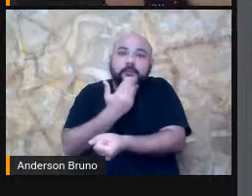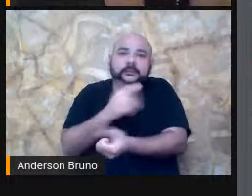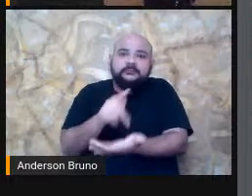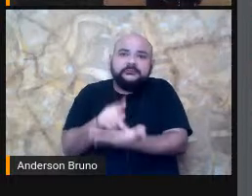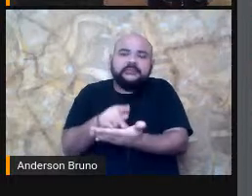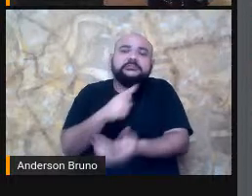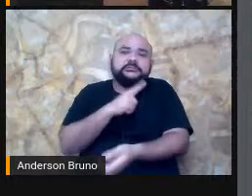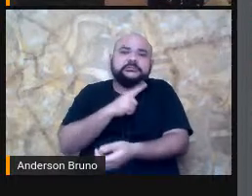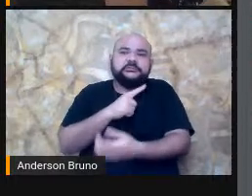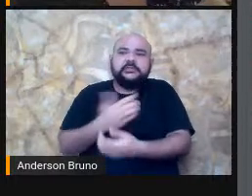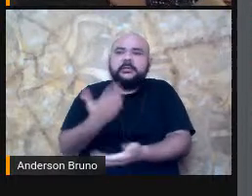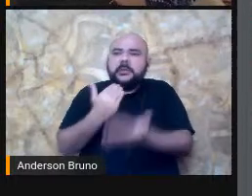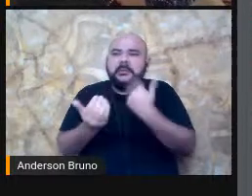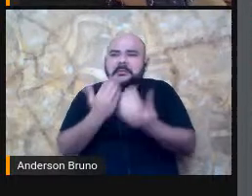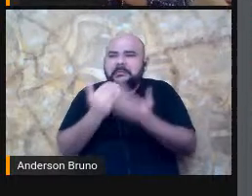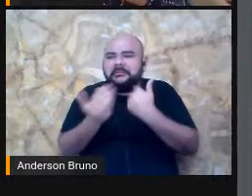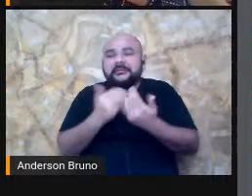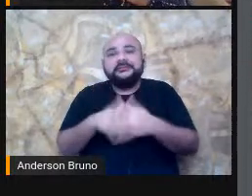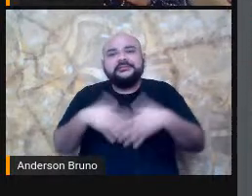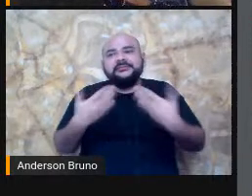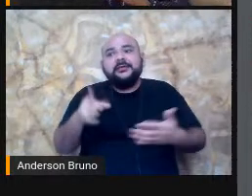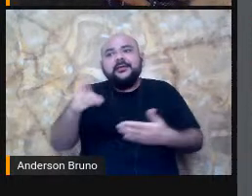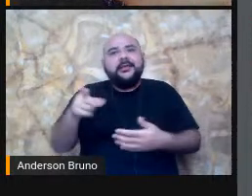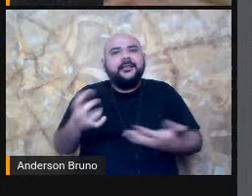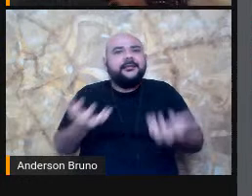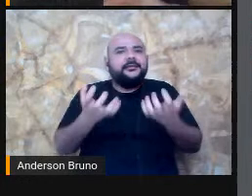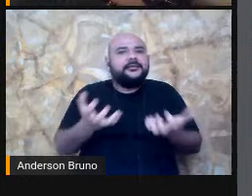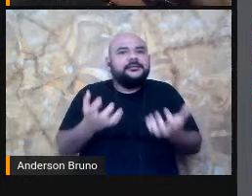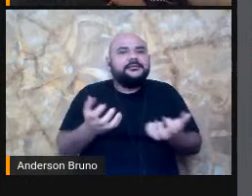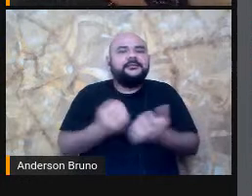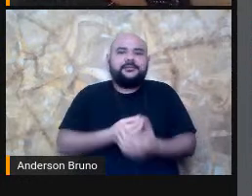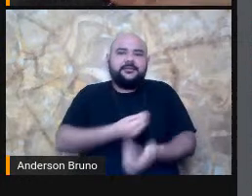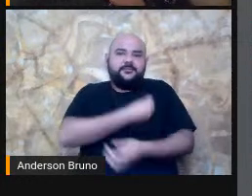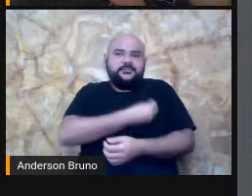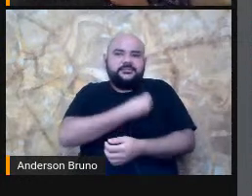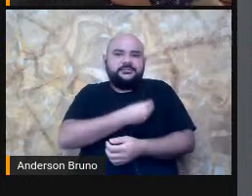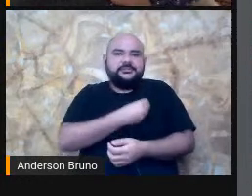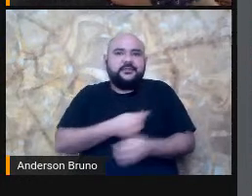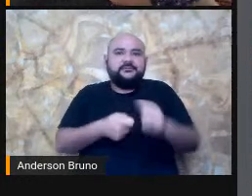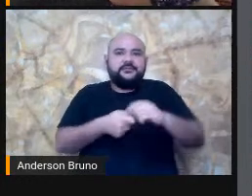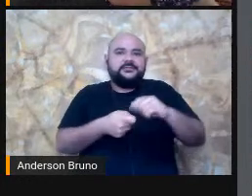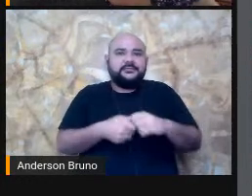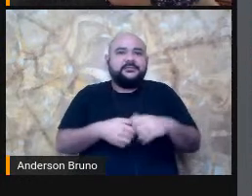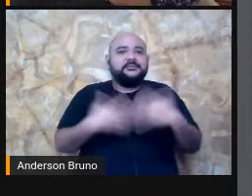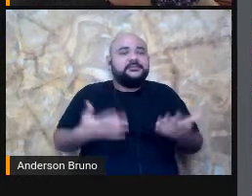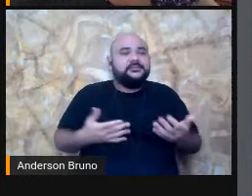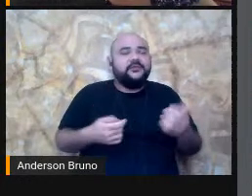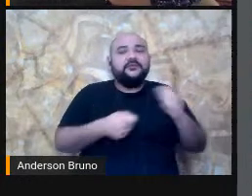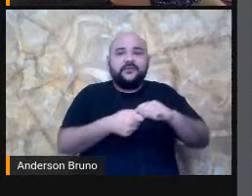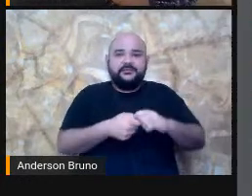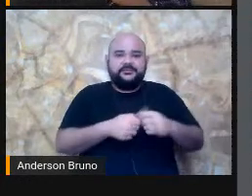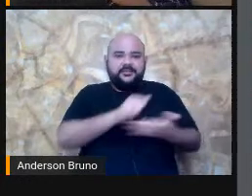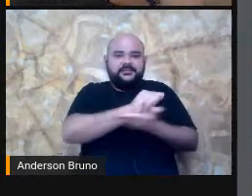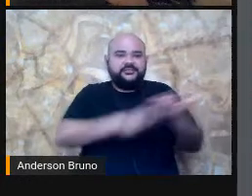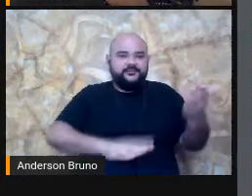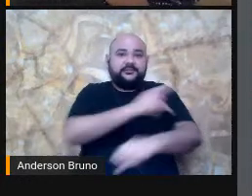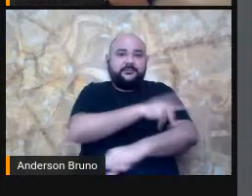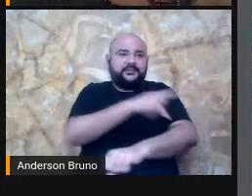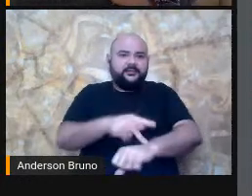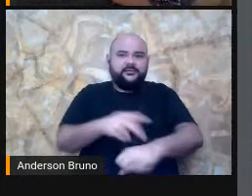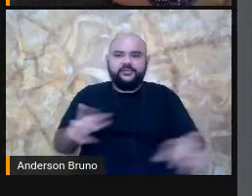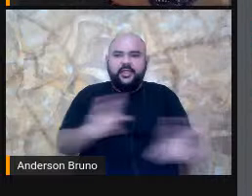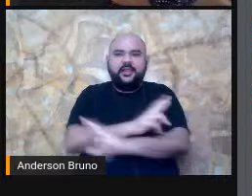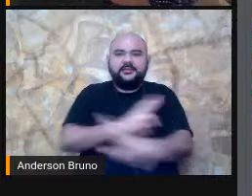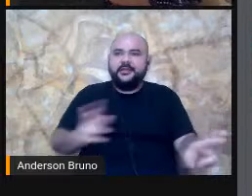Queria muito Participar Né? E nós fizemos A atividade pedagógica Correlacionada A isso As